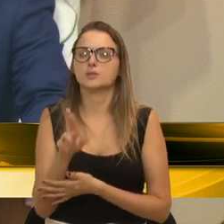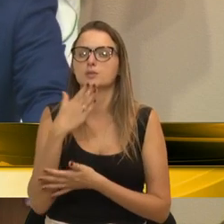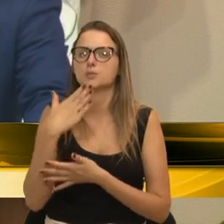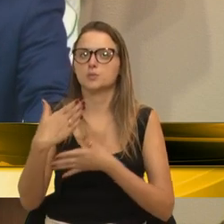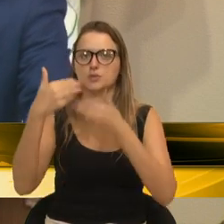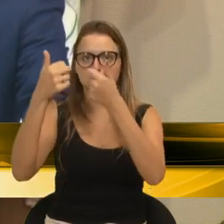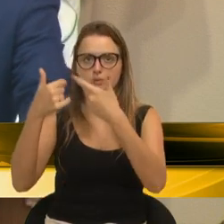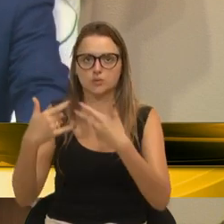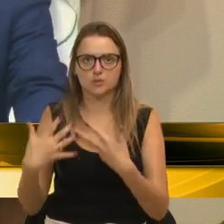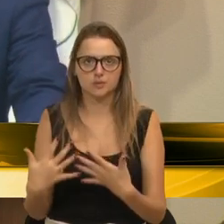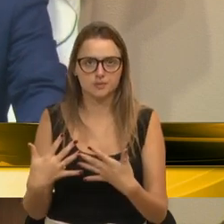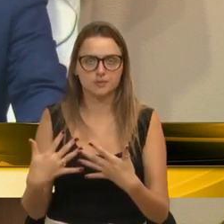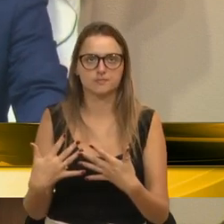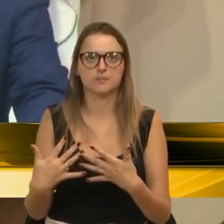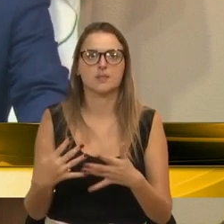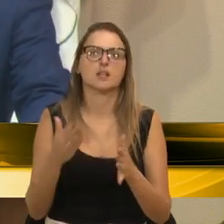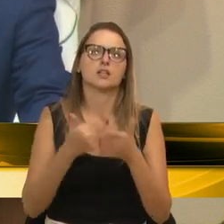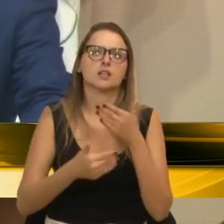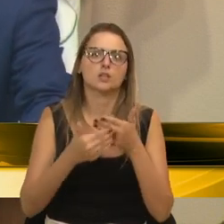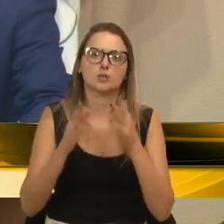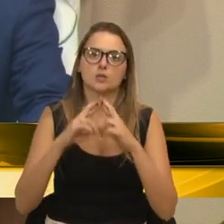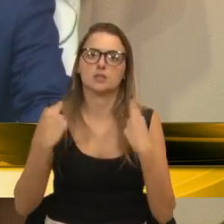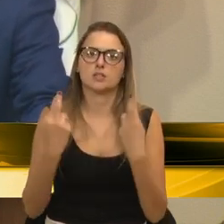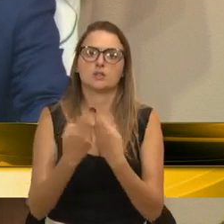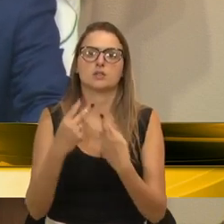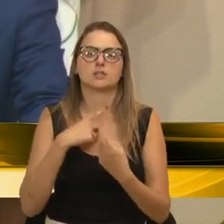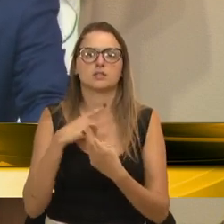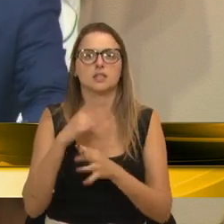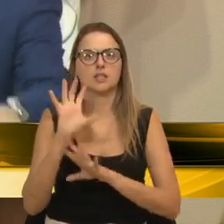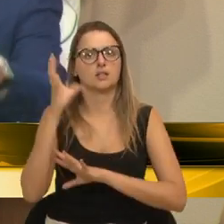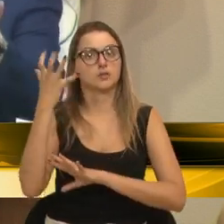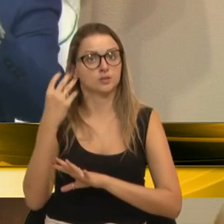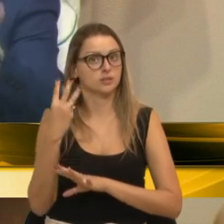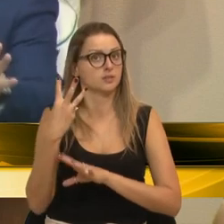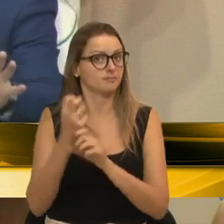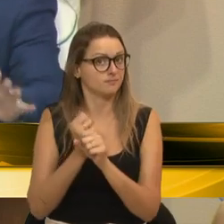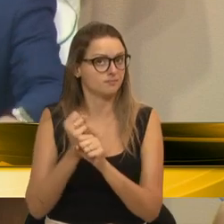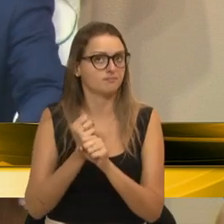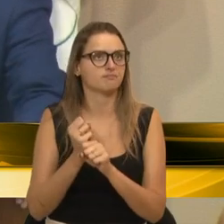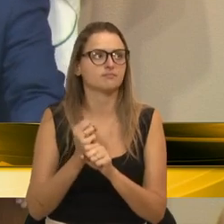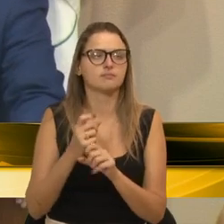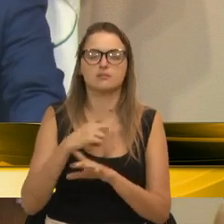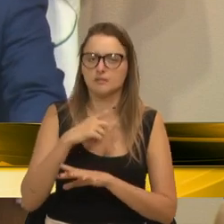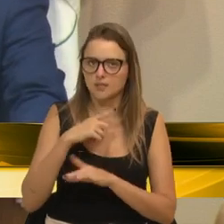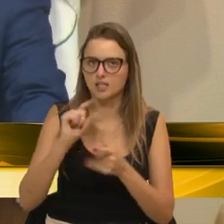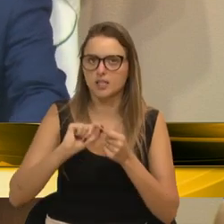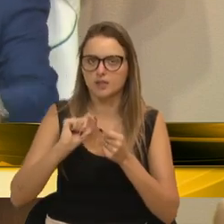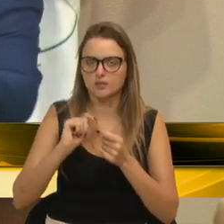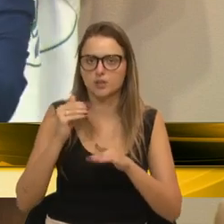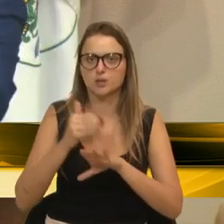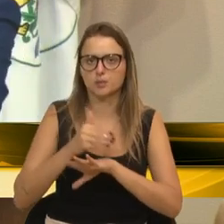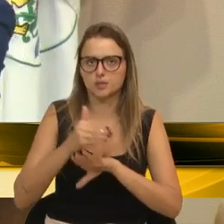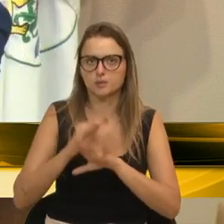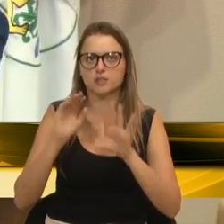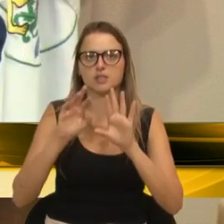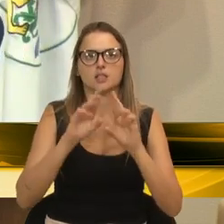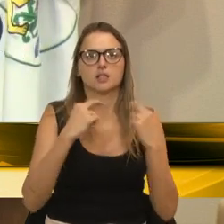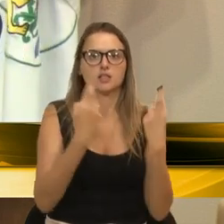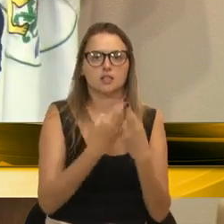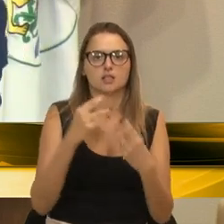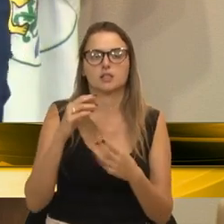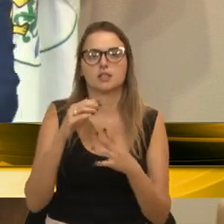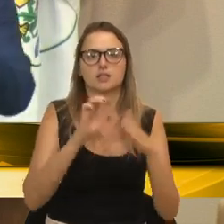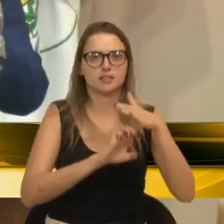vereadora Lóia, e espero que ao menos as reuniões tenham acontecido nos últimos três anos. Que ao menos as reuniões tenham acontecido entre as empresas da